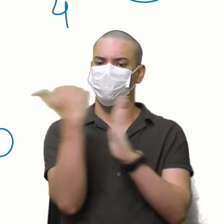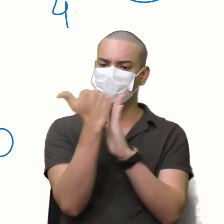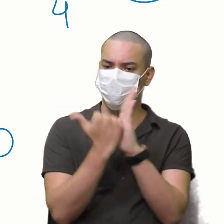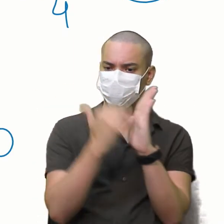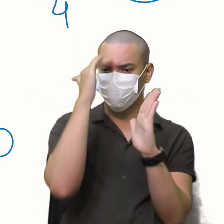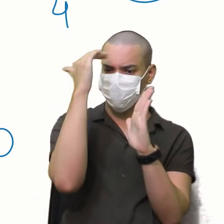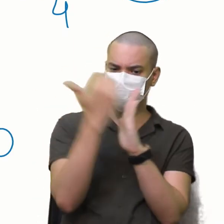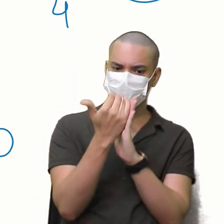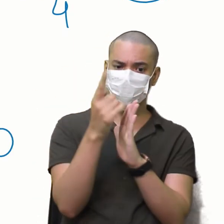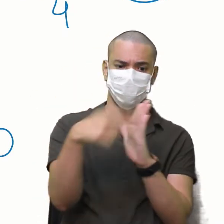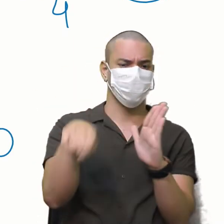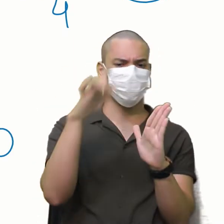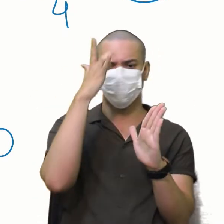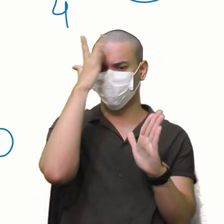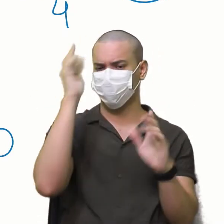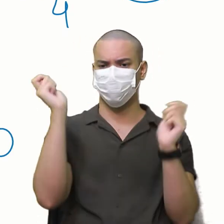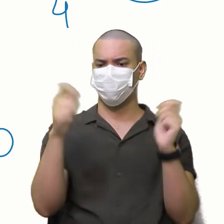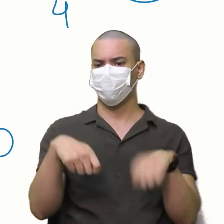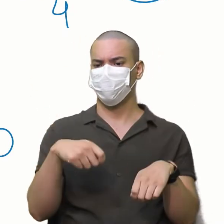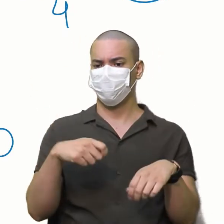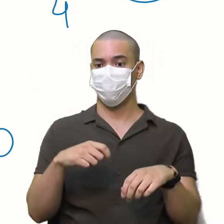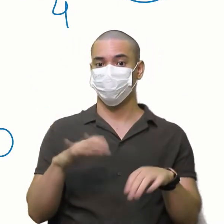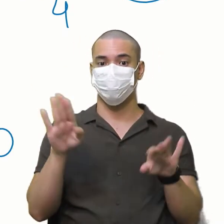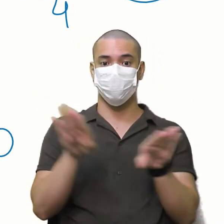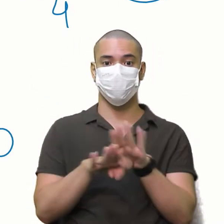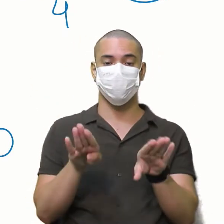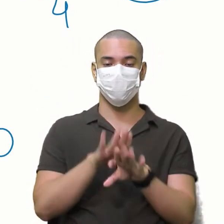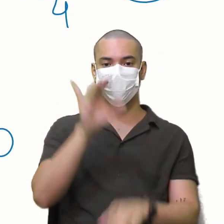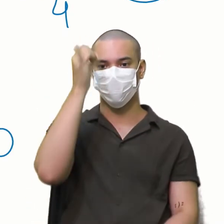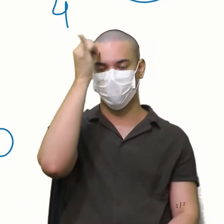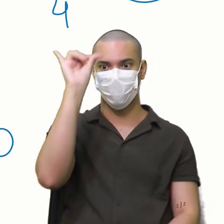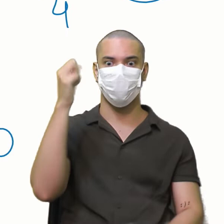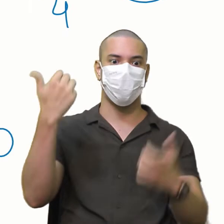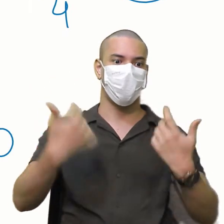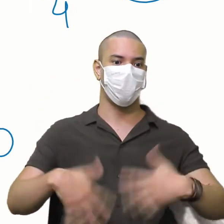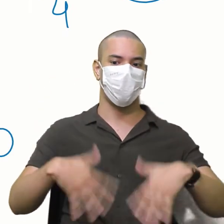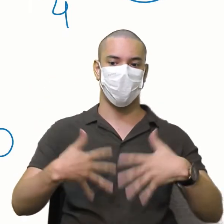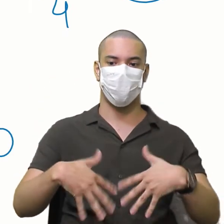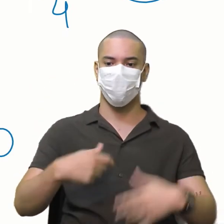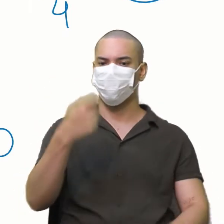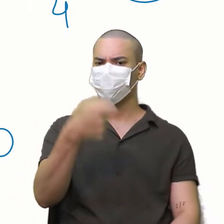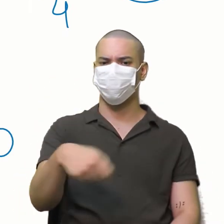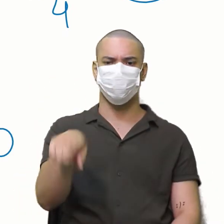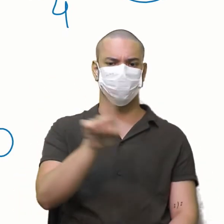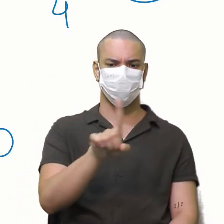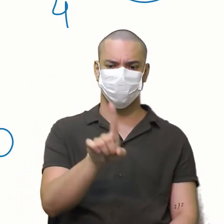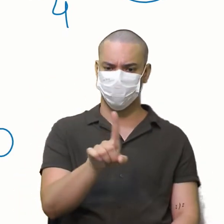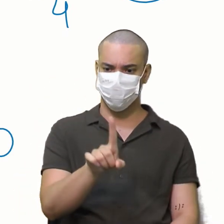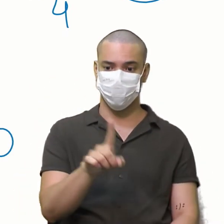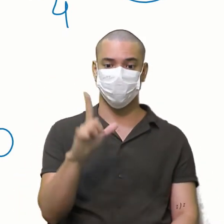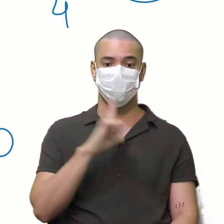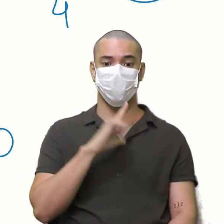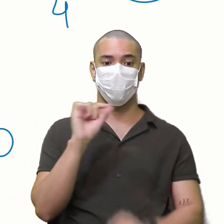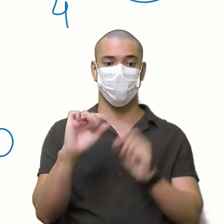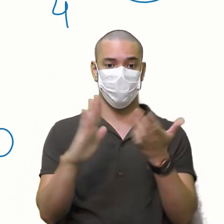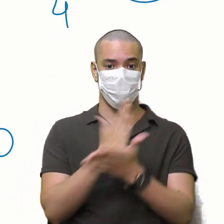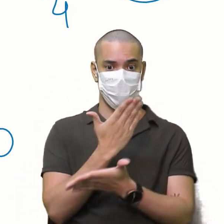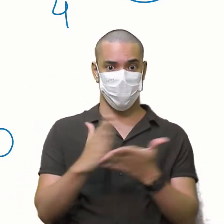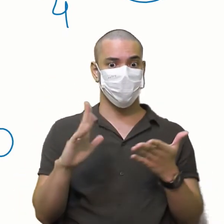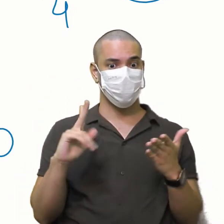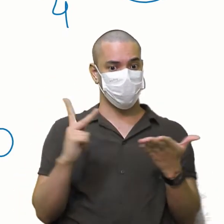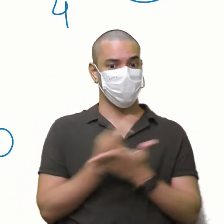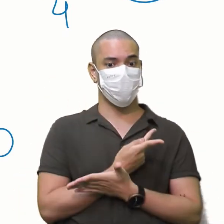foi falando aqui pra vocês Que dá certinho E pra não ficar tão desesperado Não precisa desesperar Tem casos que